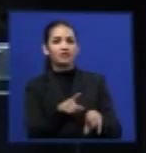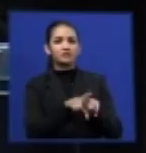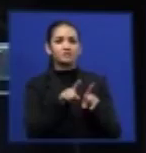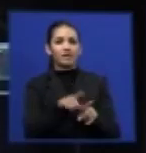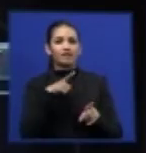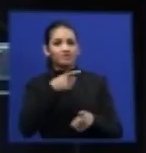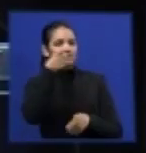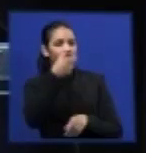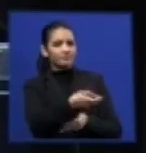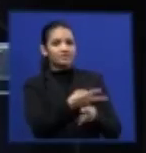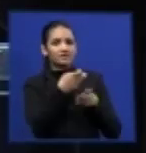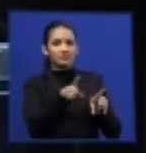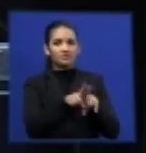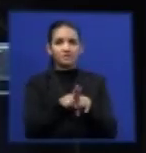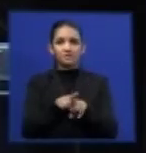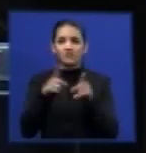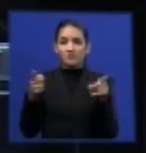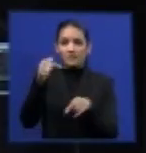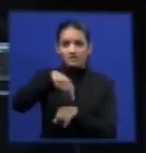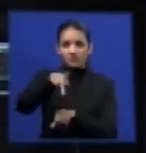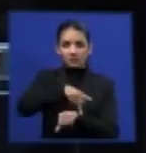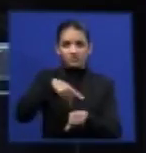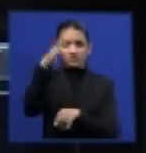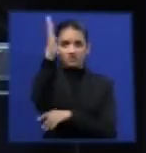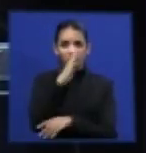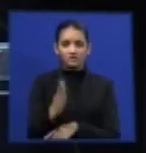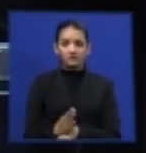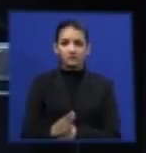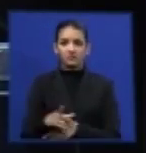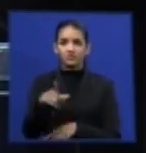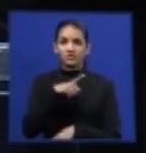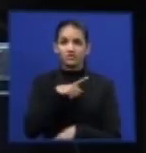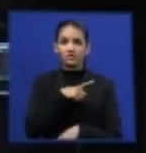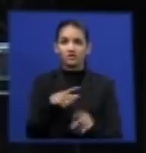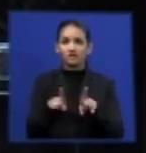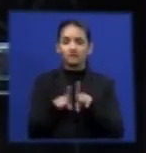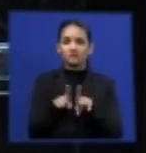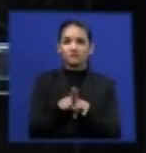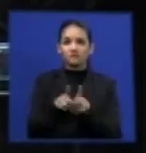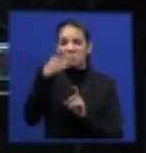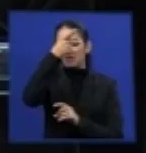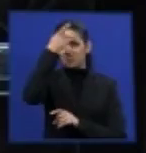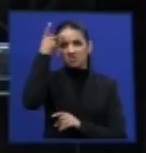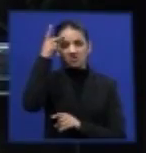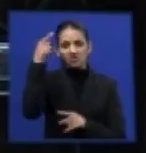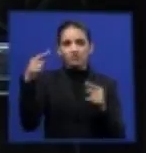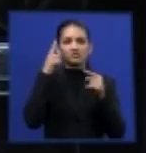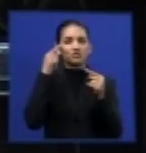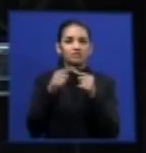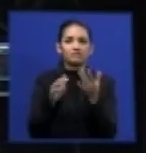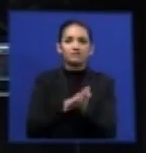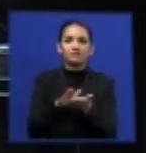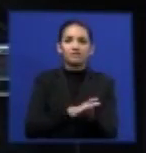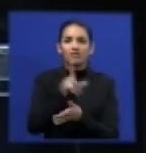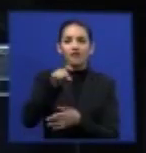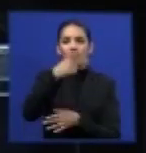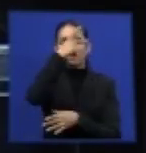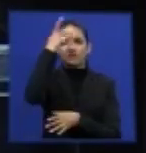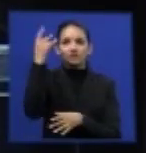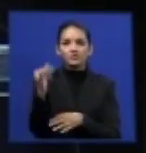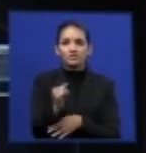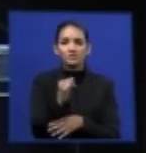aderir ao Kyoto, aqui, mutatis mutandi, quem não adere são esses grandes, realmente,